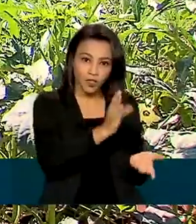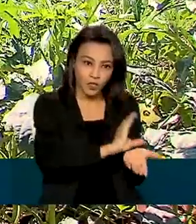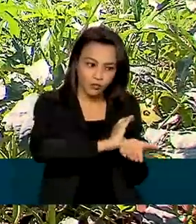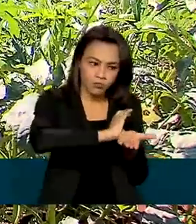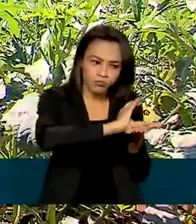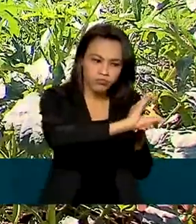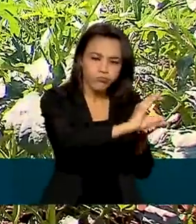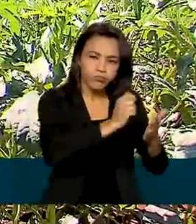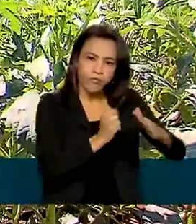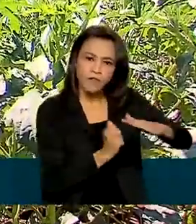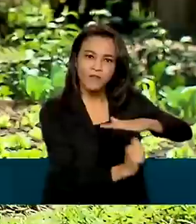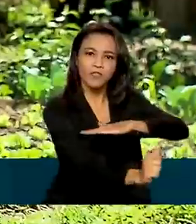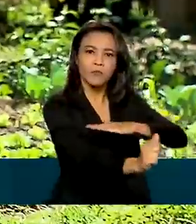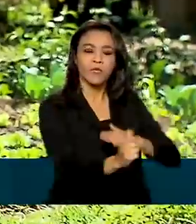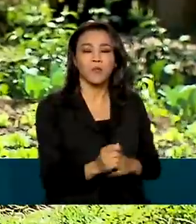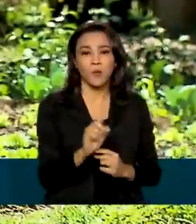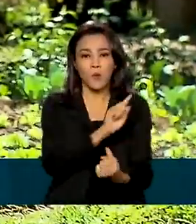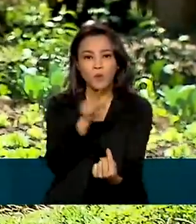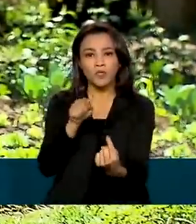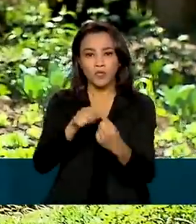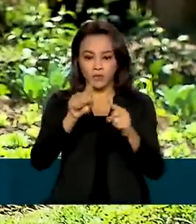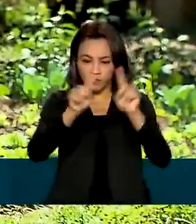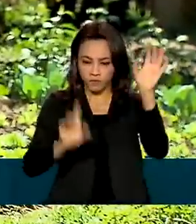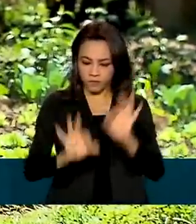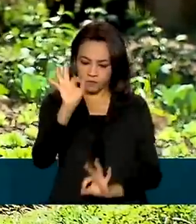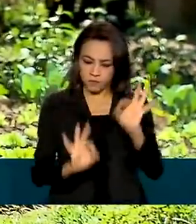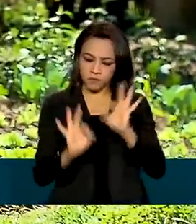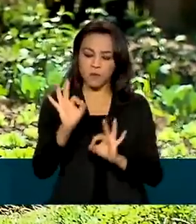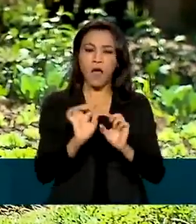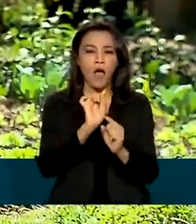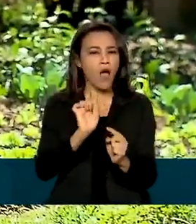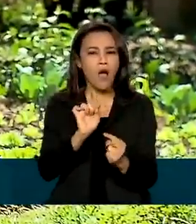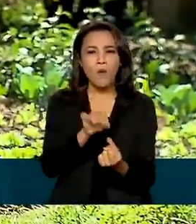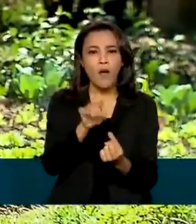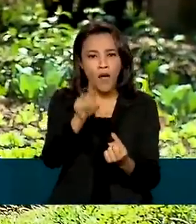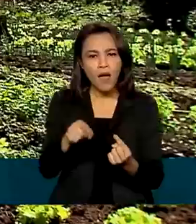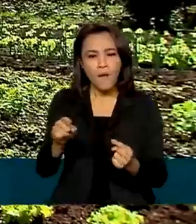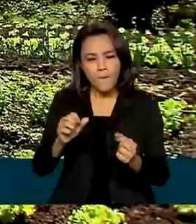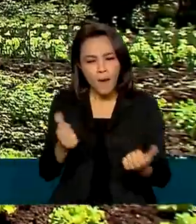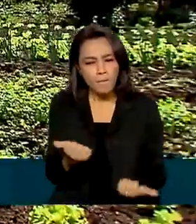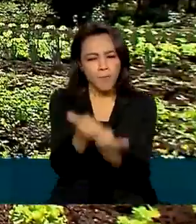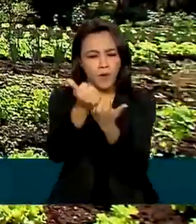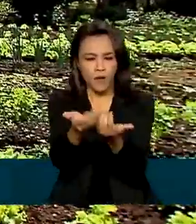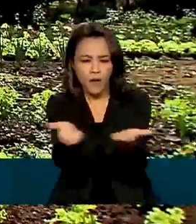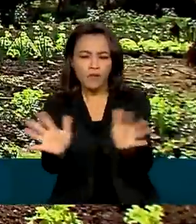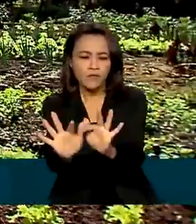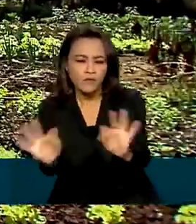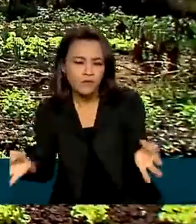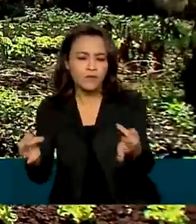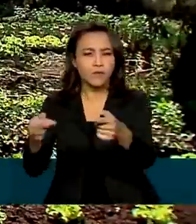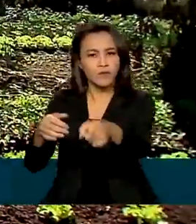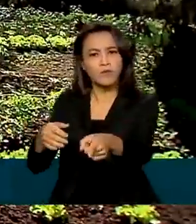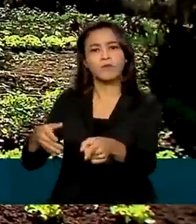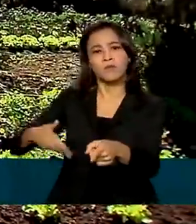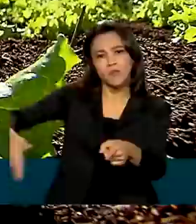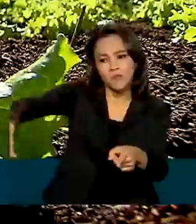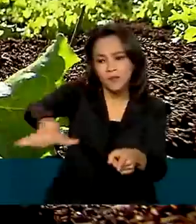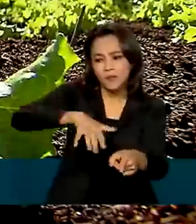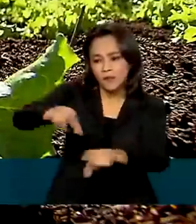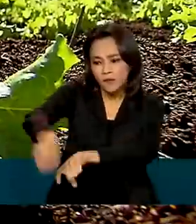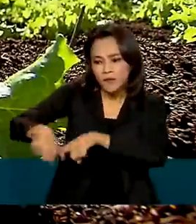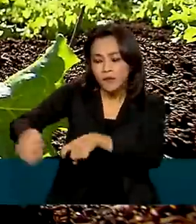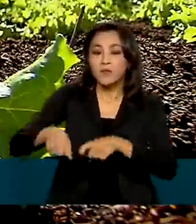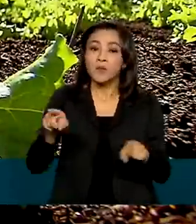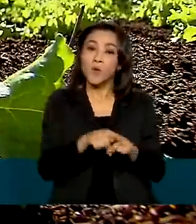Uma das prioridades do plano é o fortalecimento de pequenos e médios produtores por meio do PRONAF, Programa Nacional de